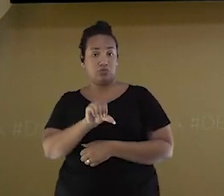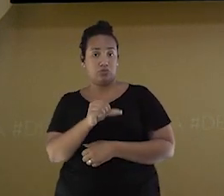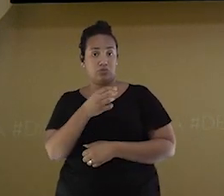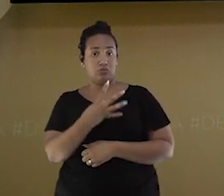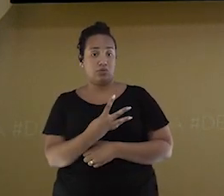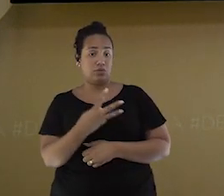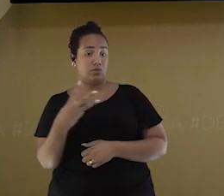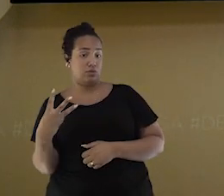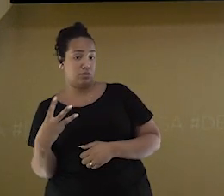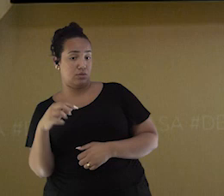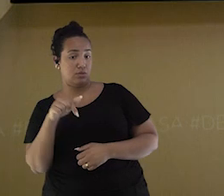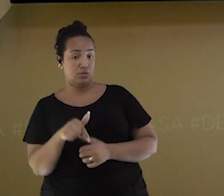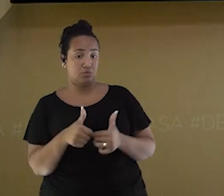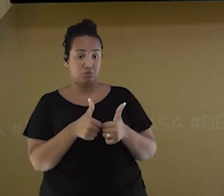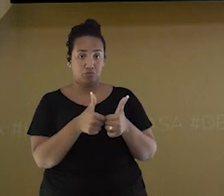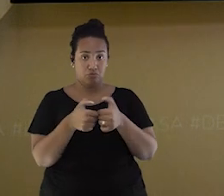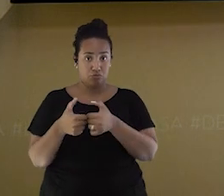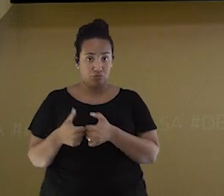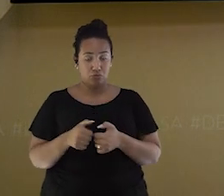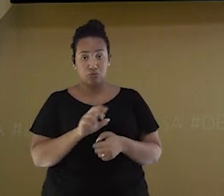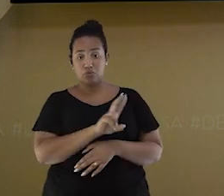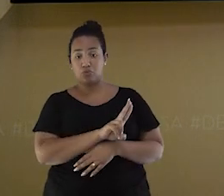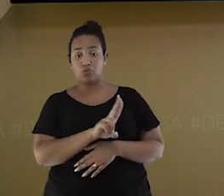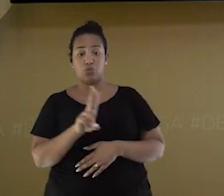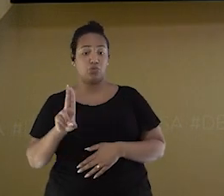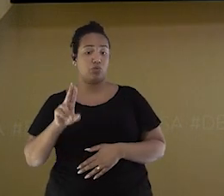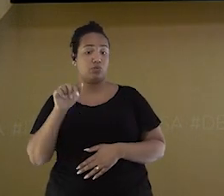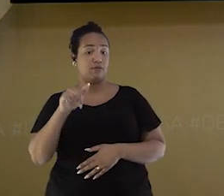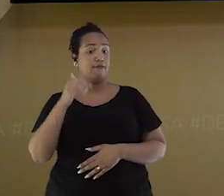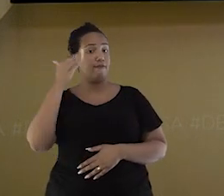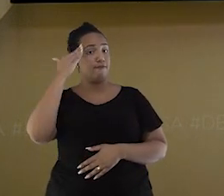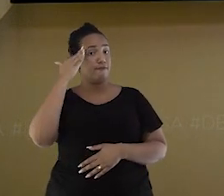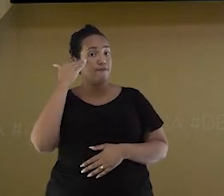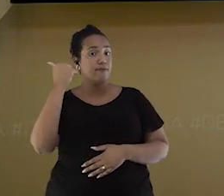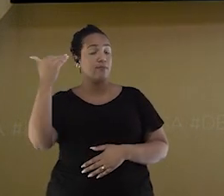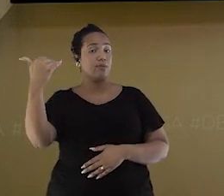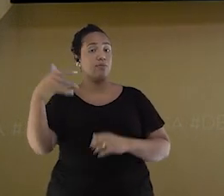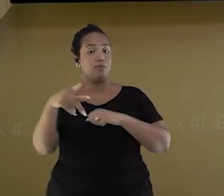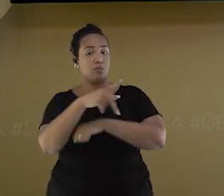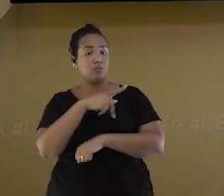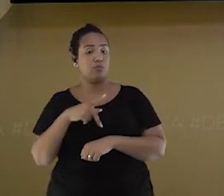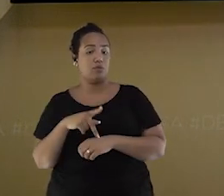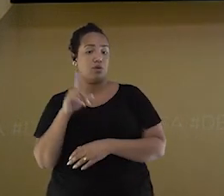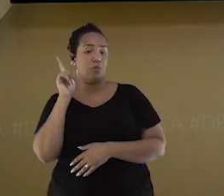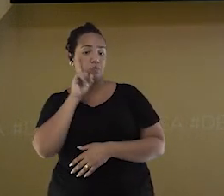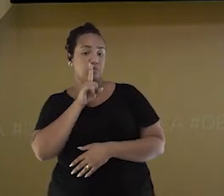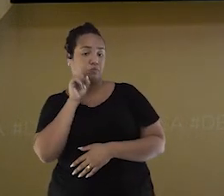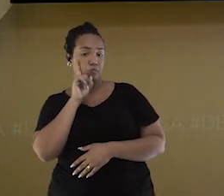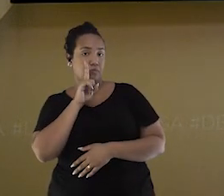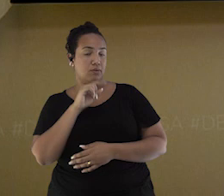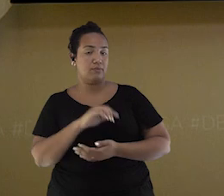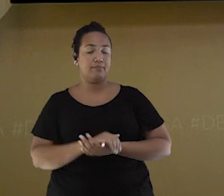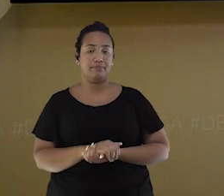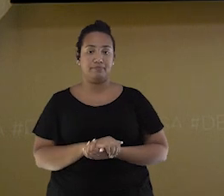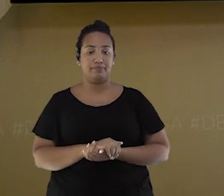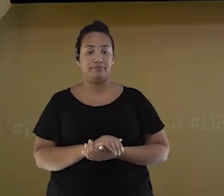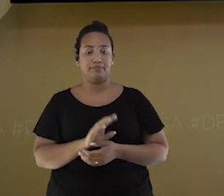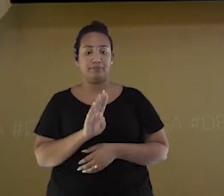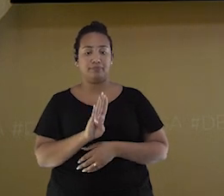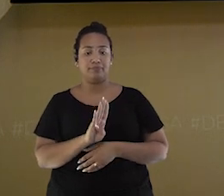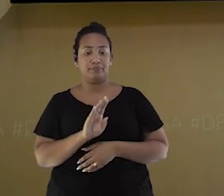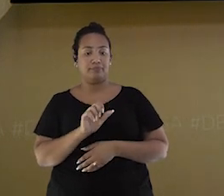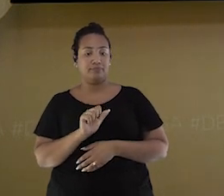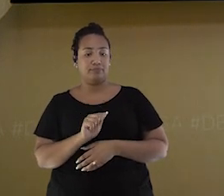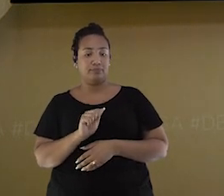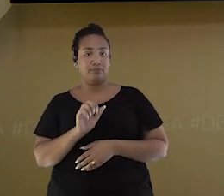o jogo foi lançado com o nome que ficou mais conhecido nos Estados Unidos, Battleship, que